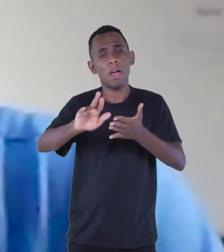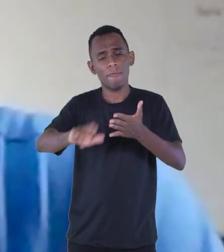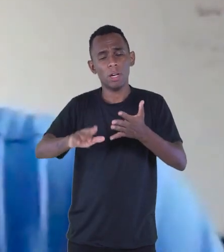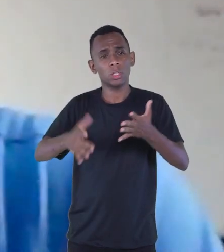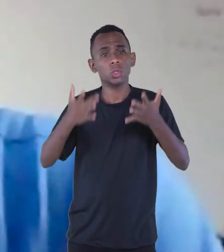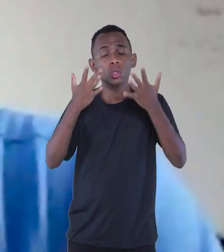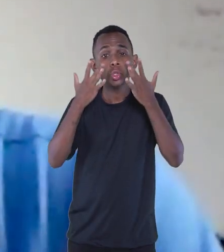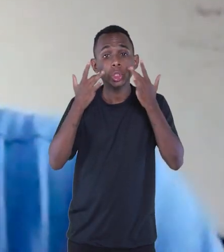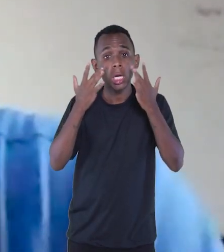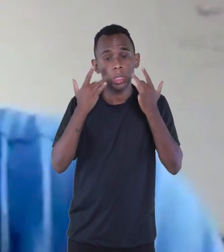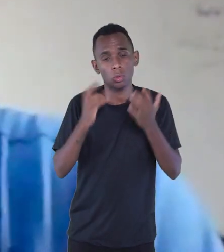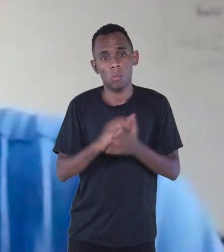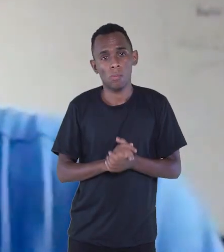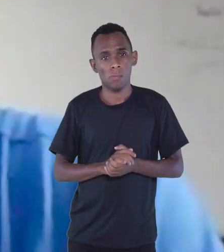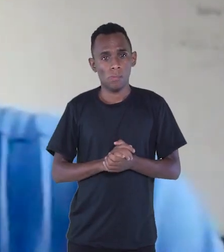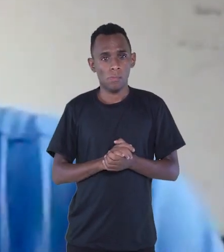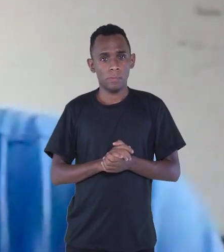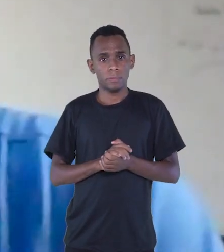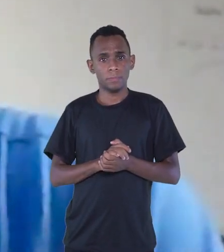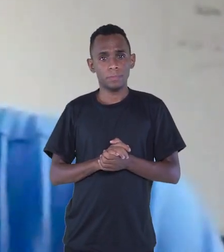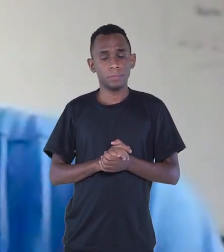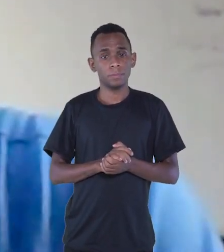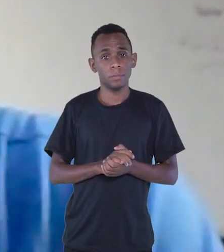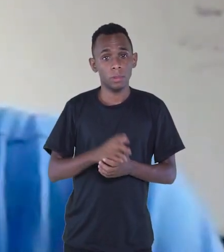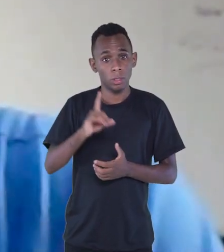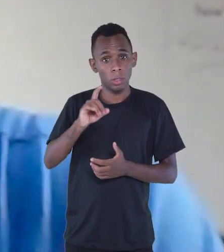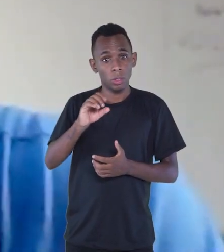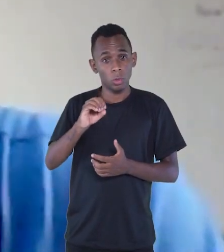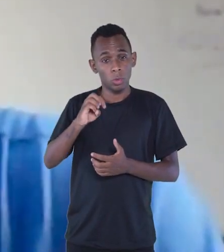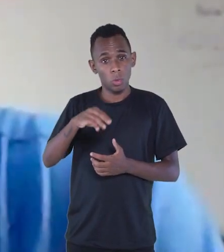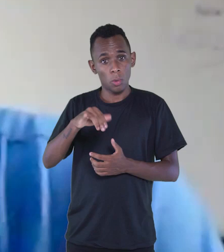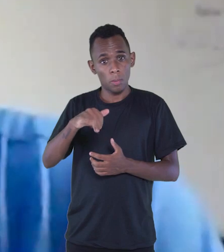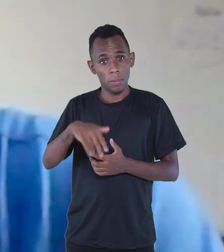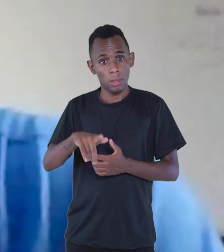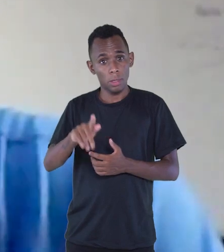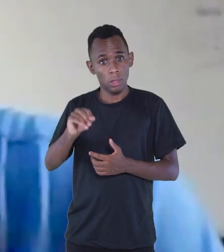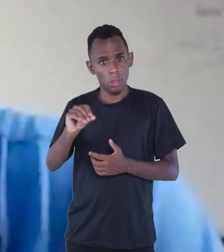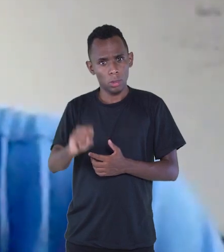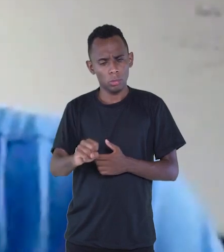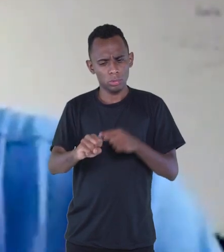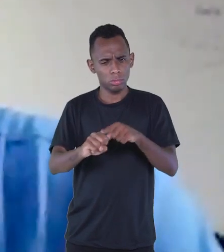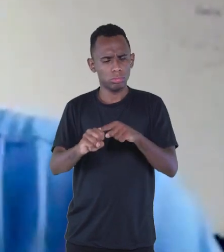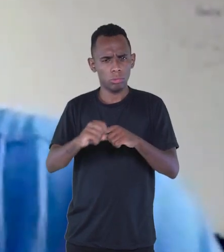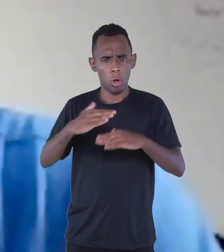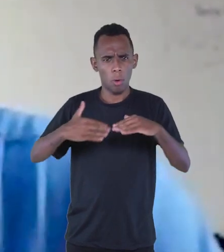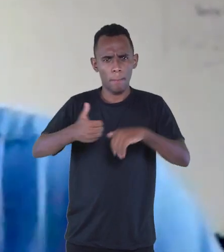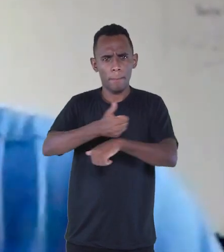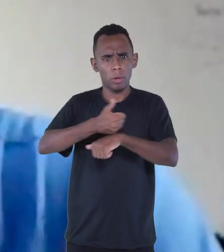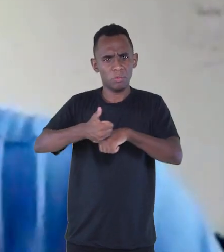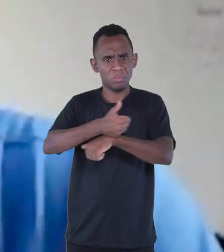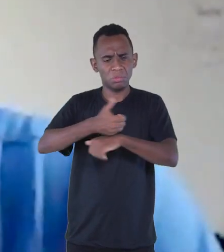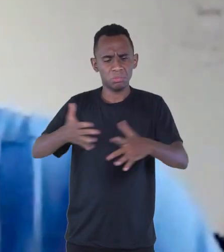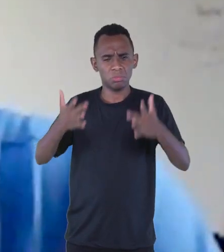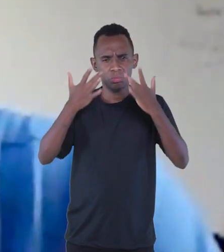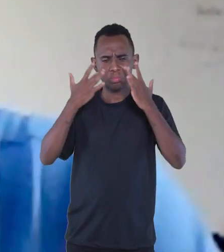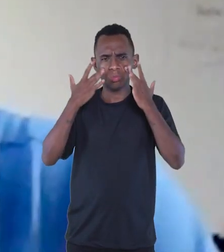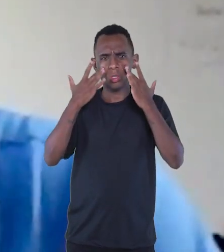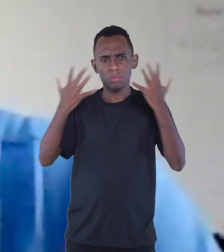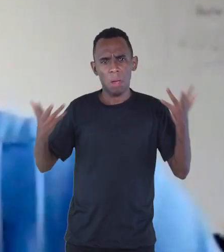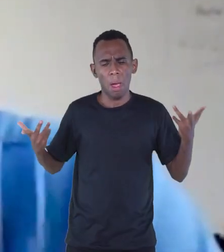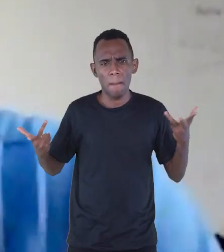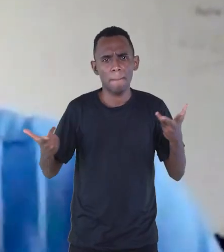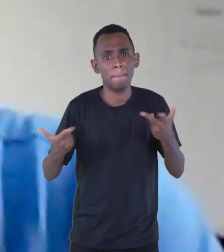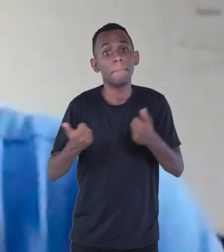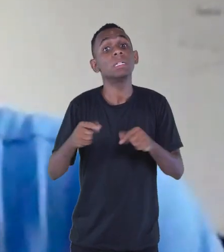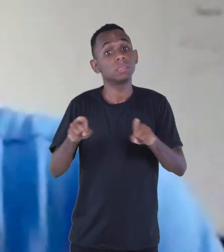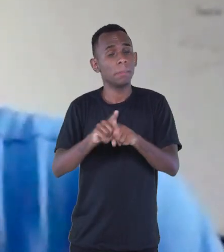O Domingos é um escritor de altíssimo nível, um dramaturgo de altíssimo nível. Ele é contista